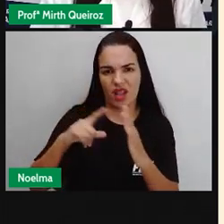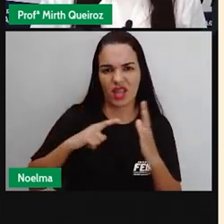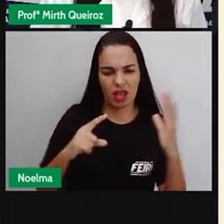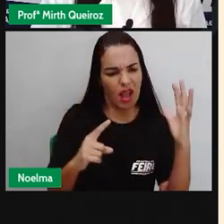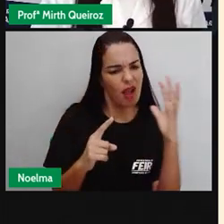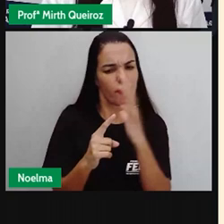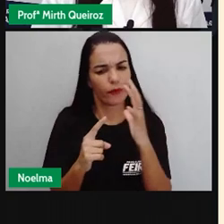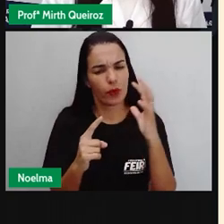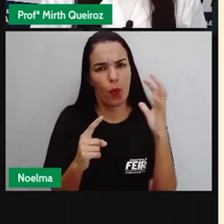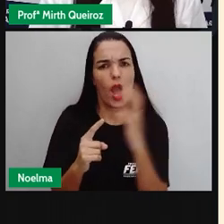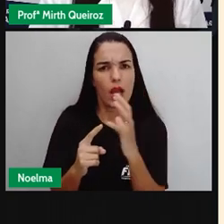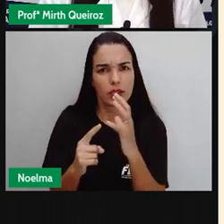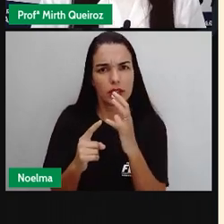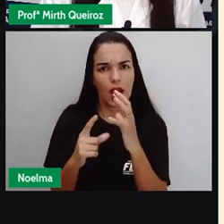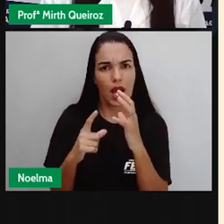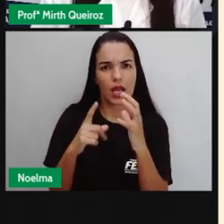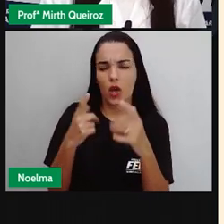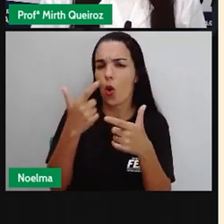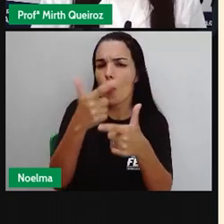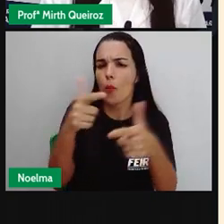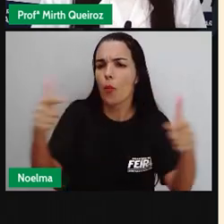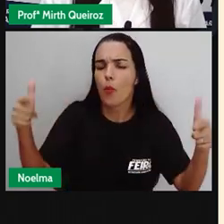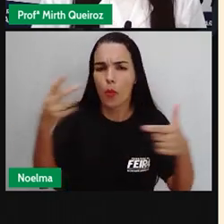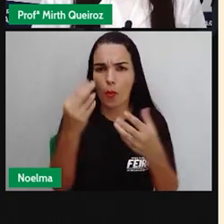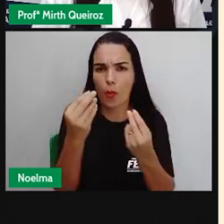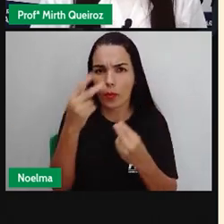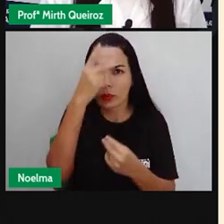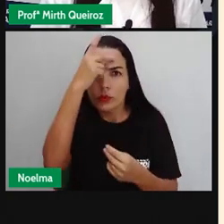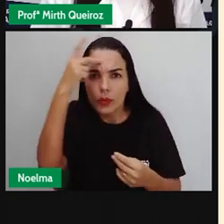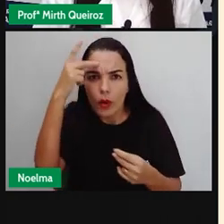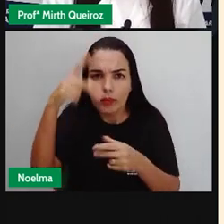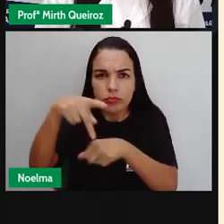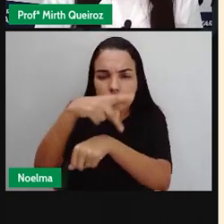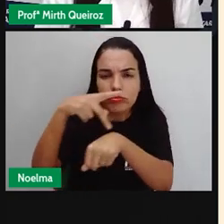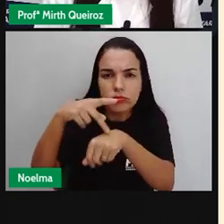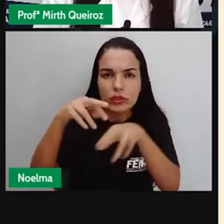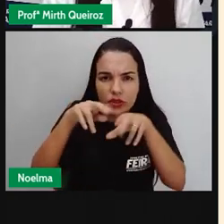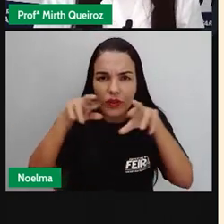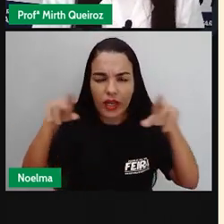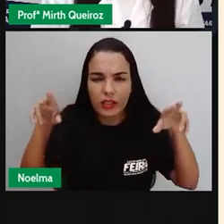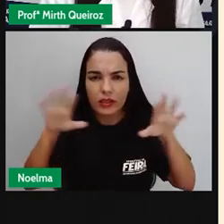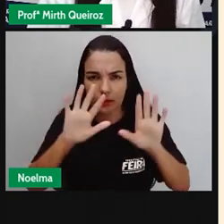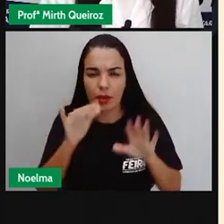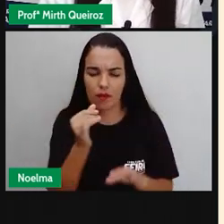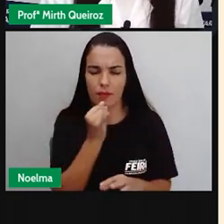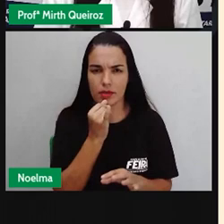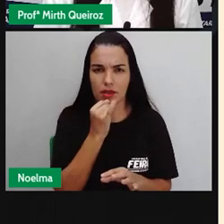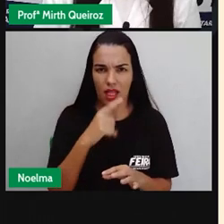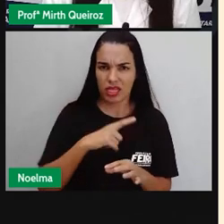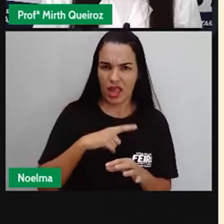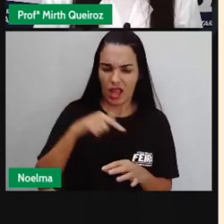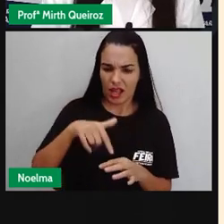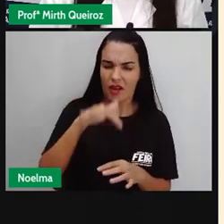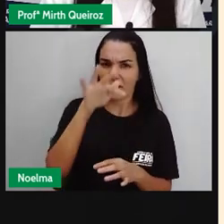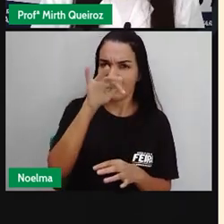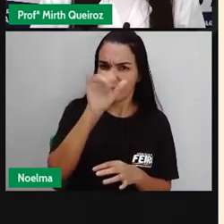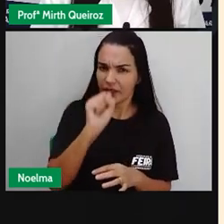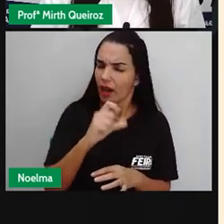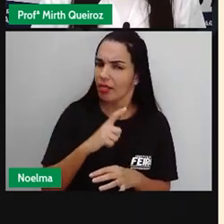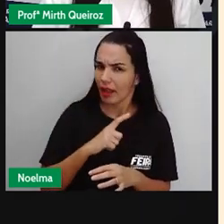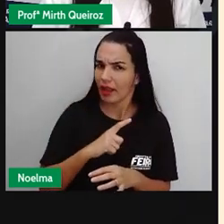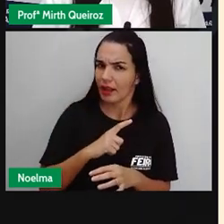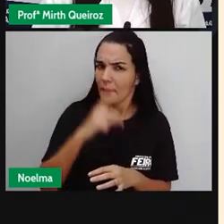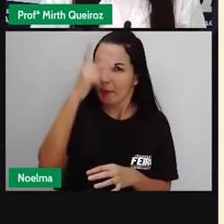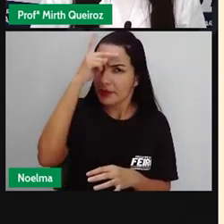imigrantes no local que você mora? Se a gente pega a cidade de Feira de Santana, tem imigrantes? Sim,